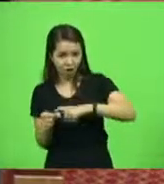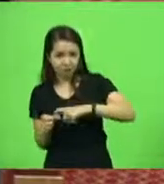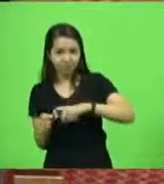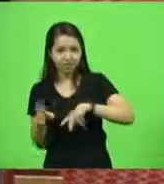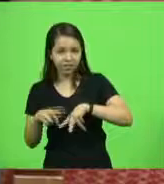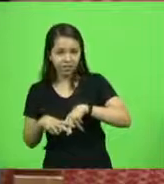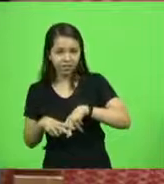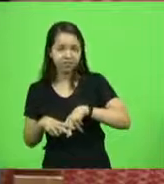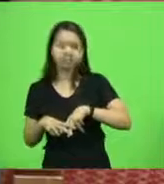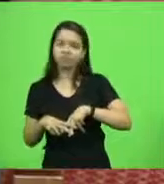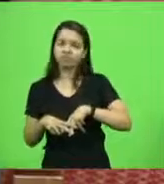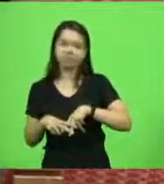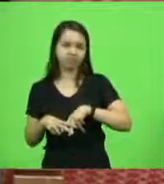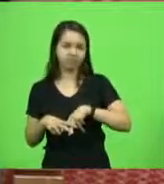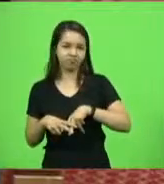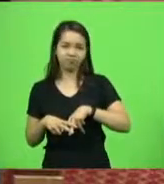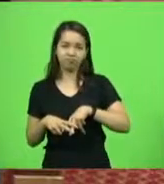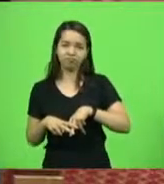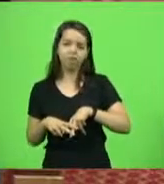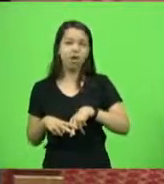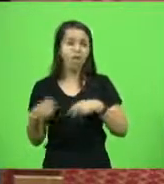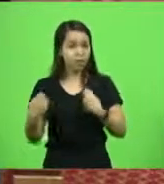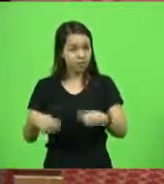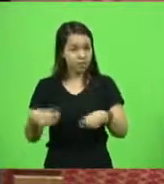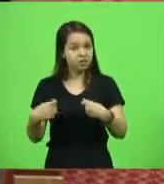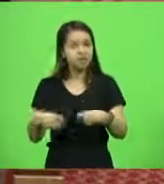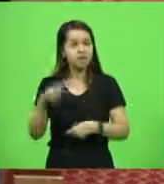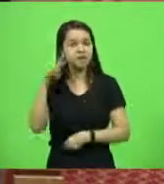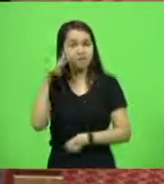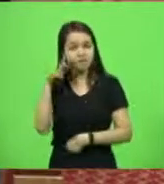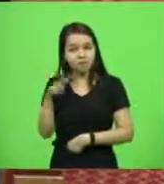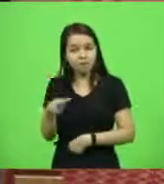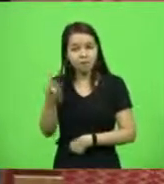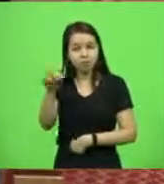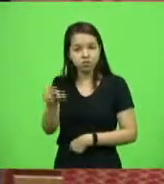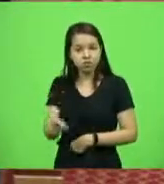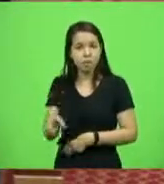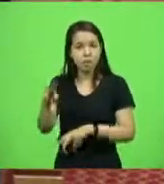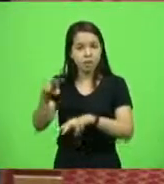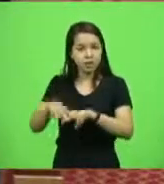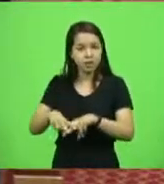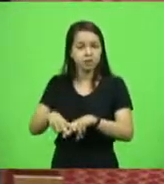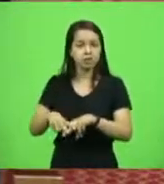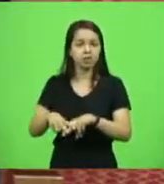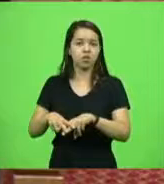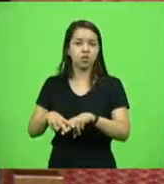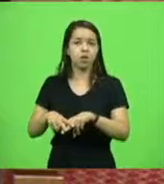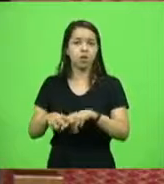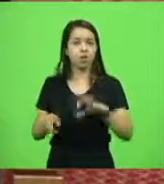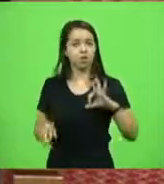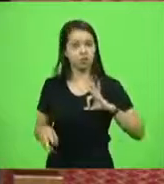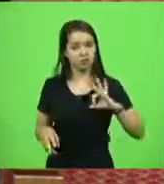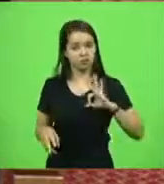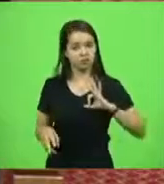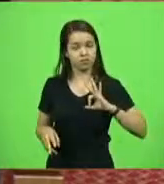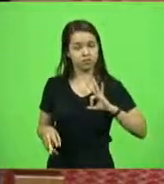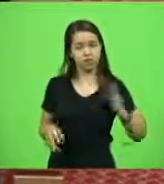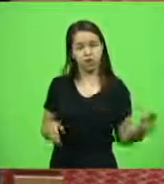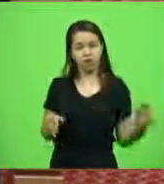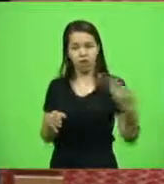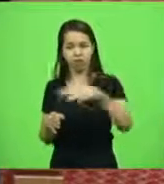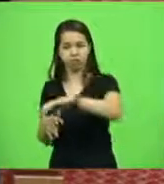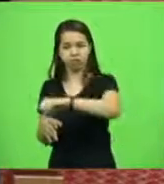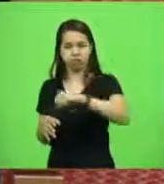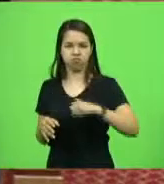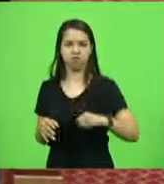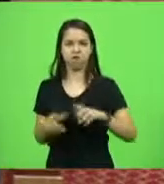Eles têm que ver o preso que o policial aborda, que é aquele violento que atira